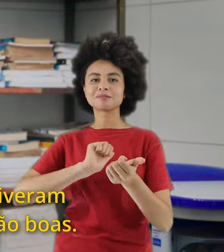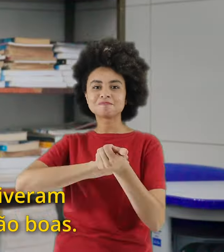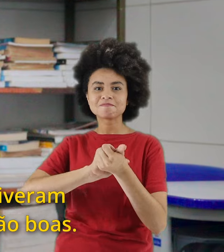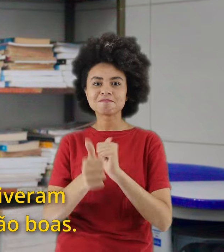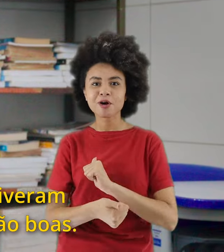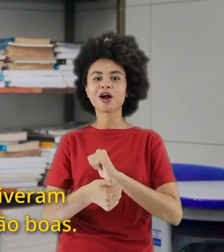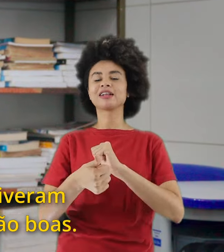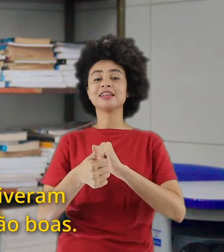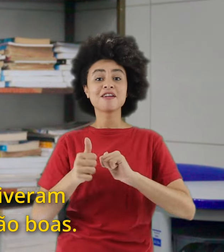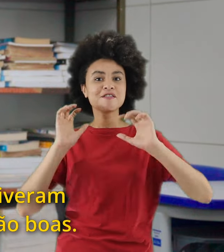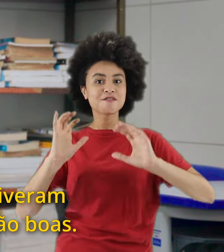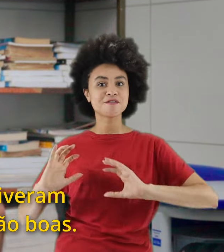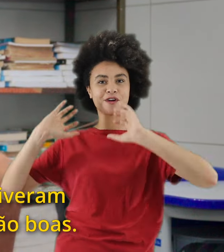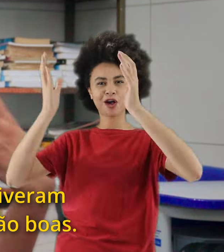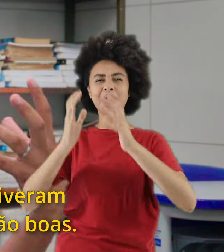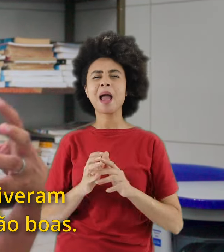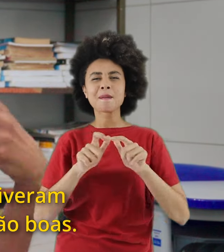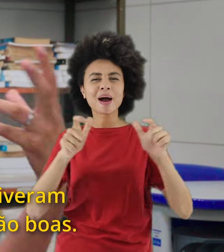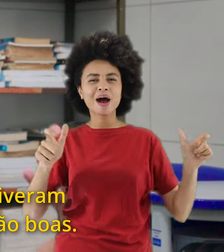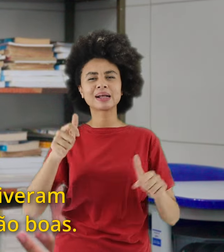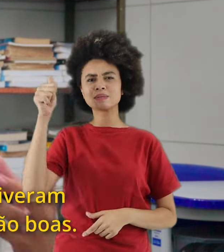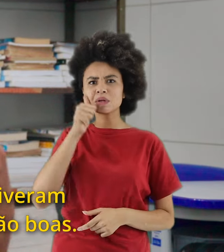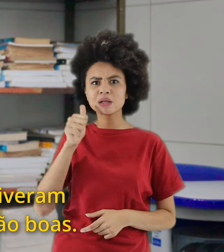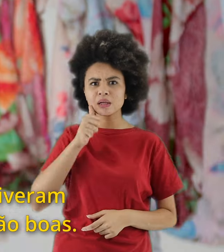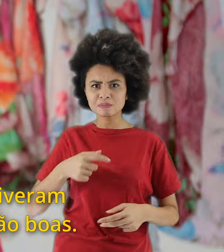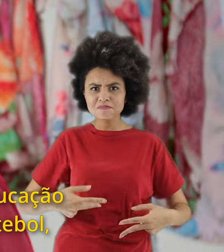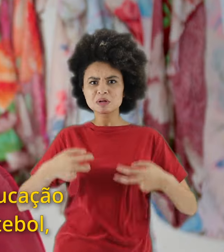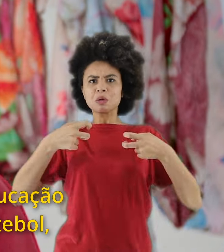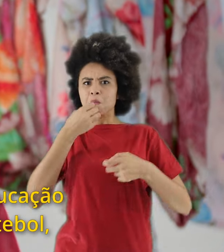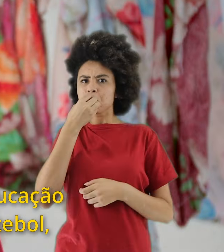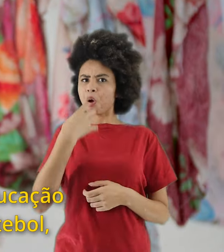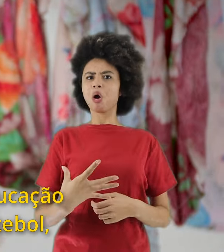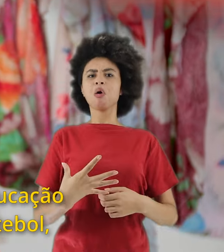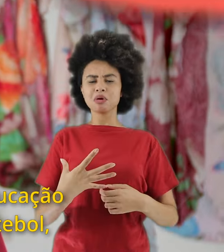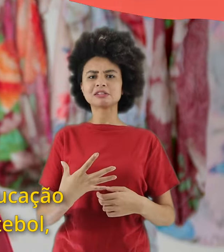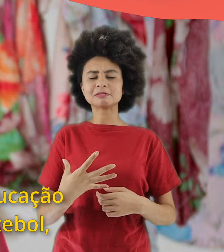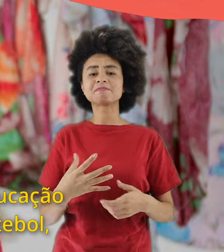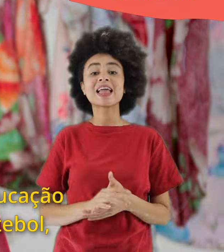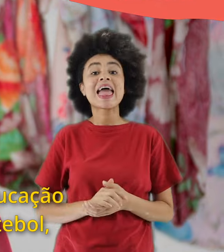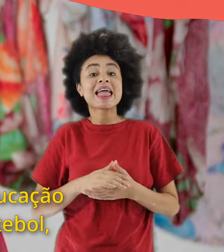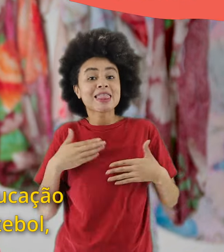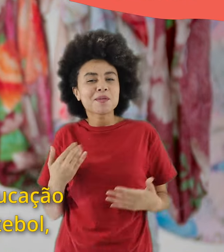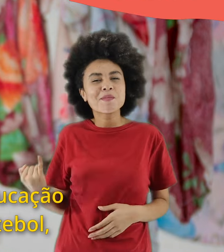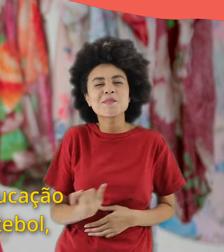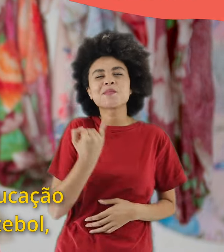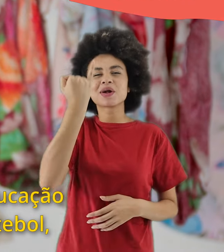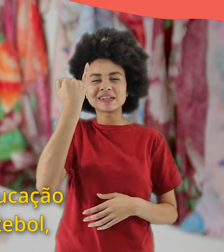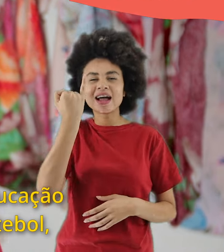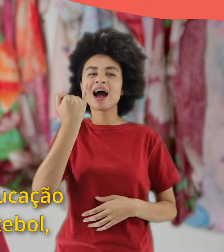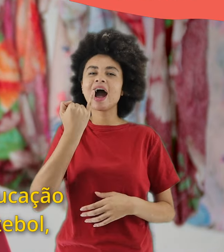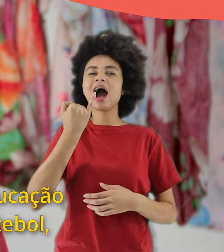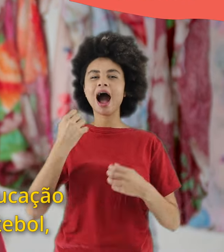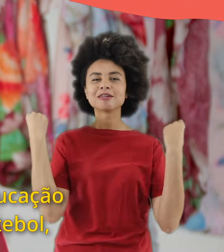muitas dessas meninas, elas tiveram uma percepção de como elas são boas. É importante ter essa educação física para a gente, o